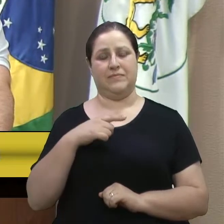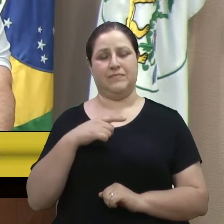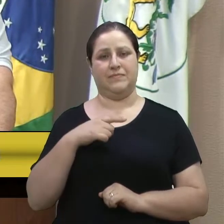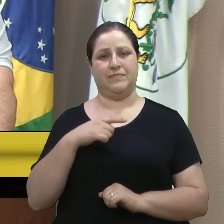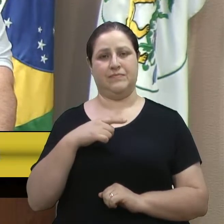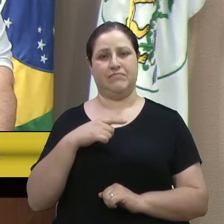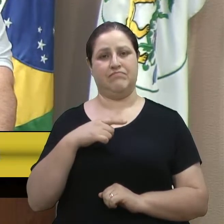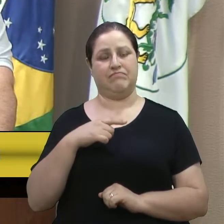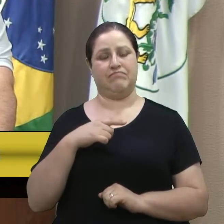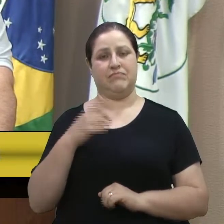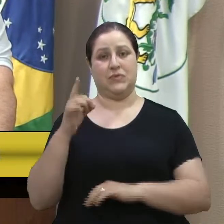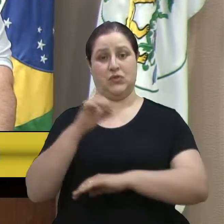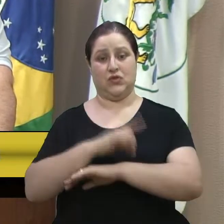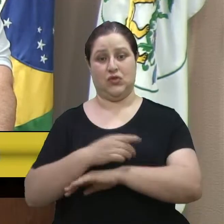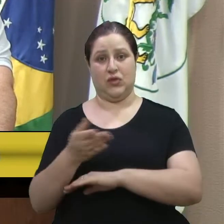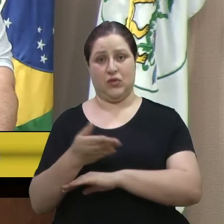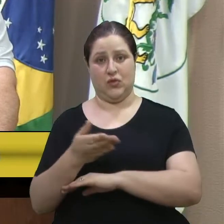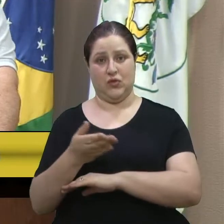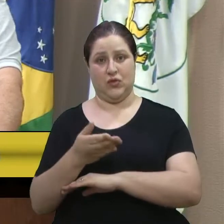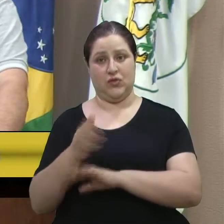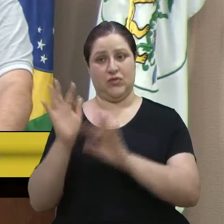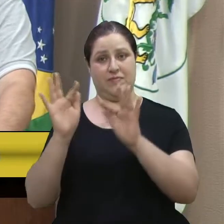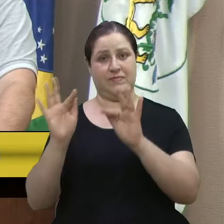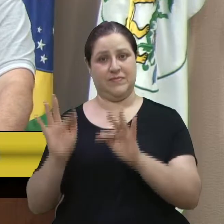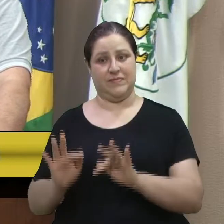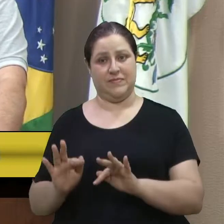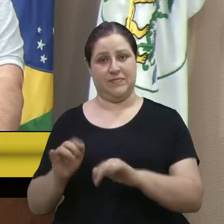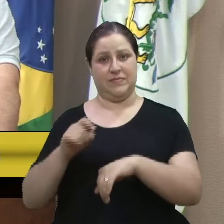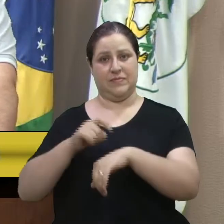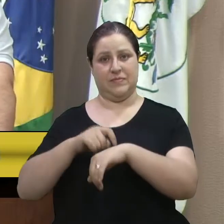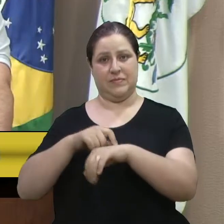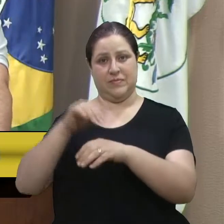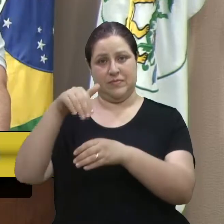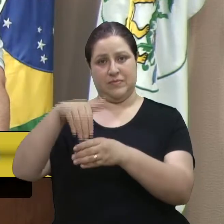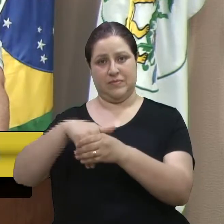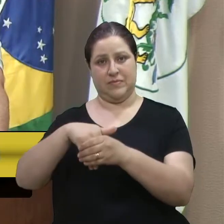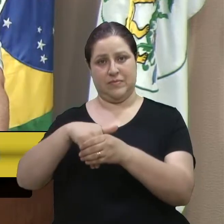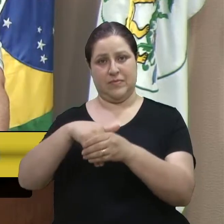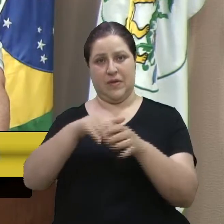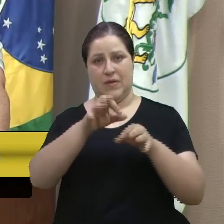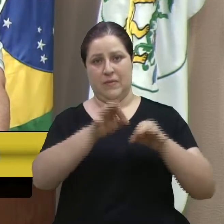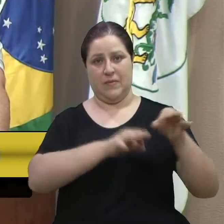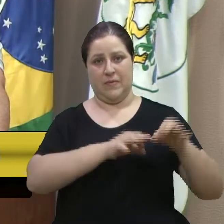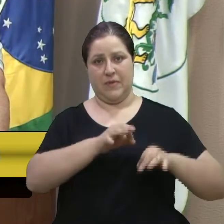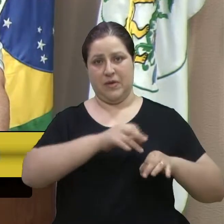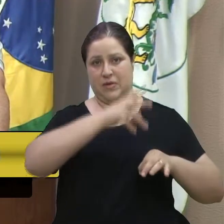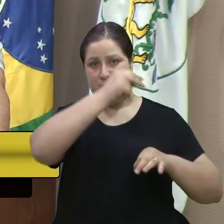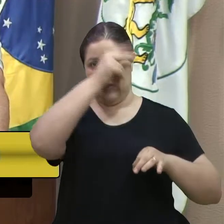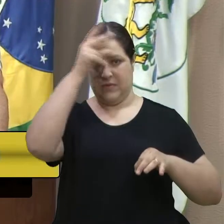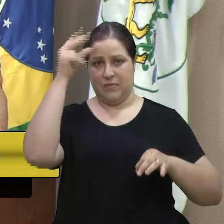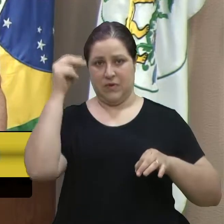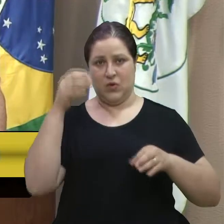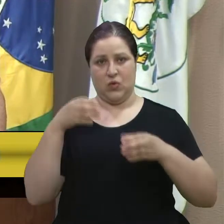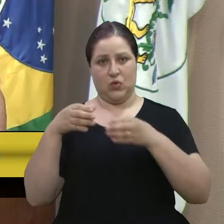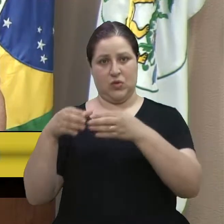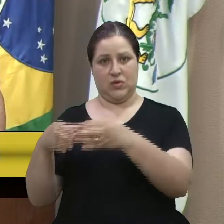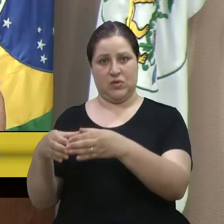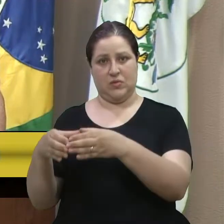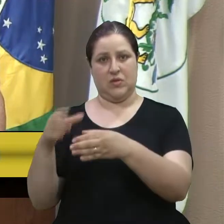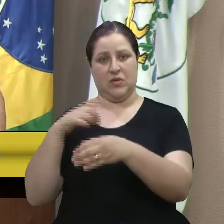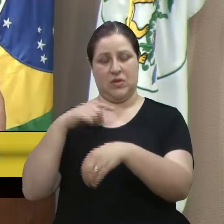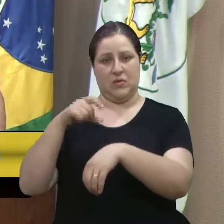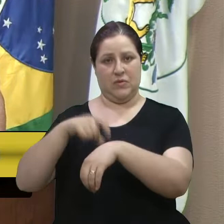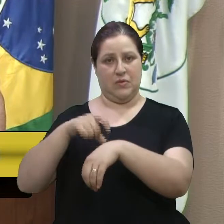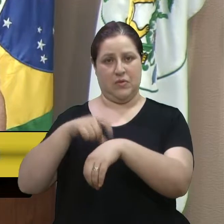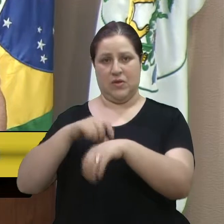de, na data de hoje, estar votando o Plano Municipal de Turismo, vereador Cadore, e ter o grande expediente nessa